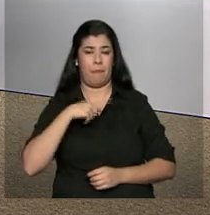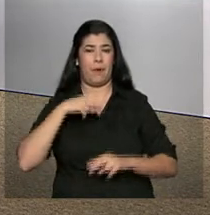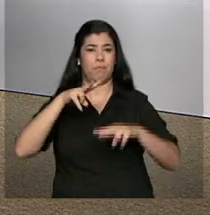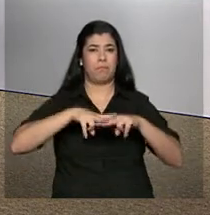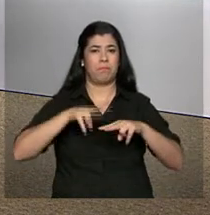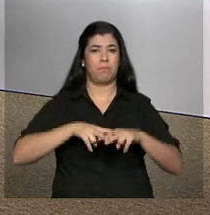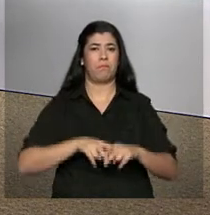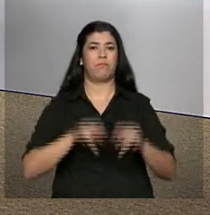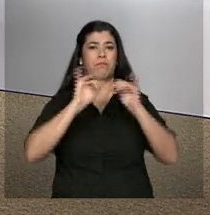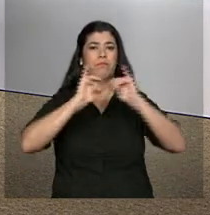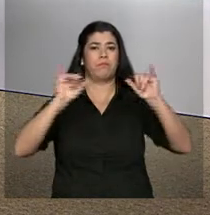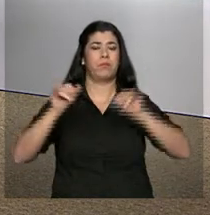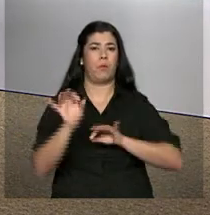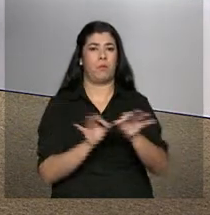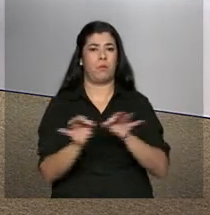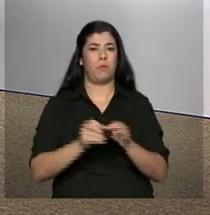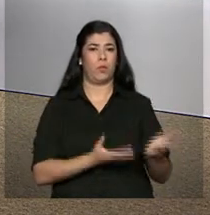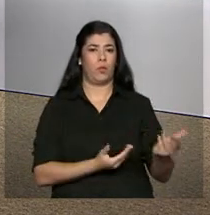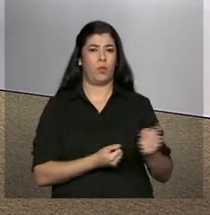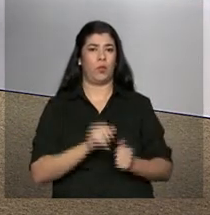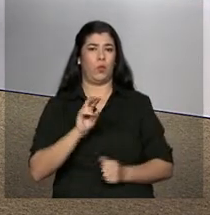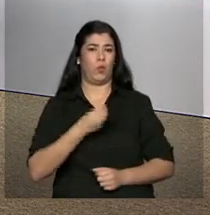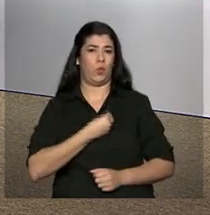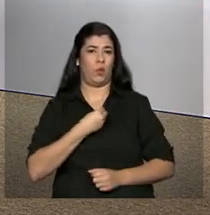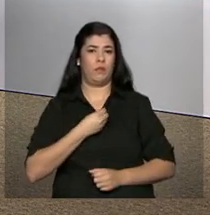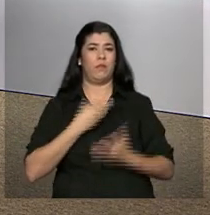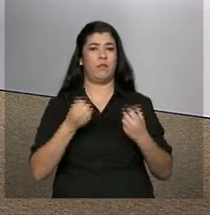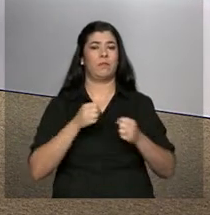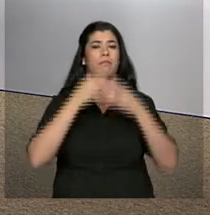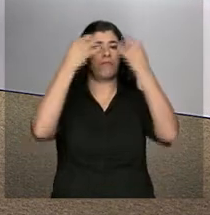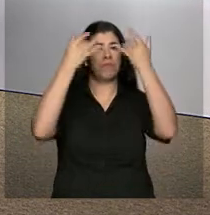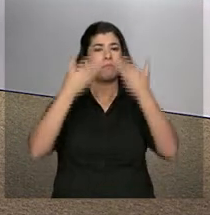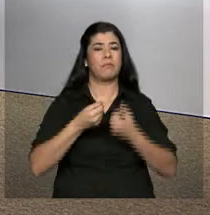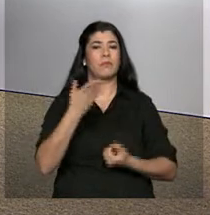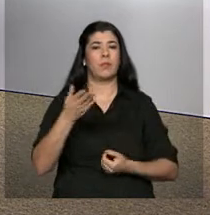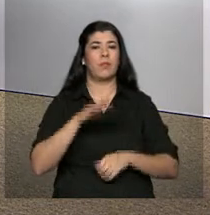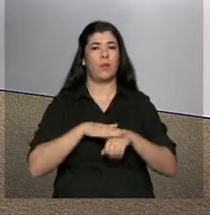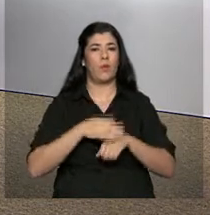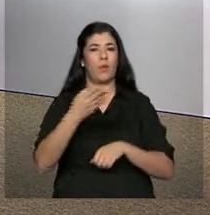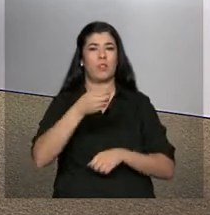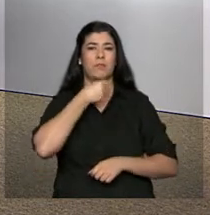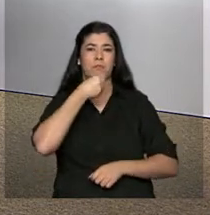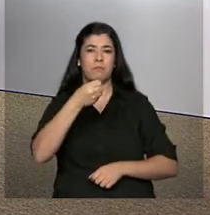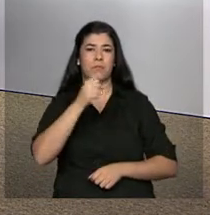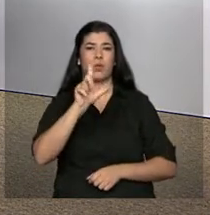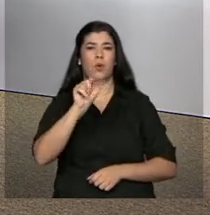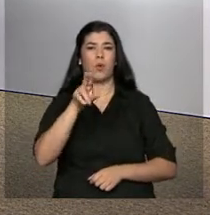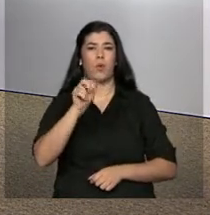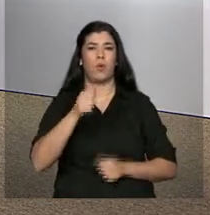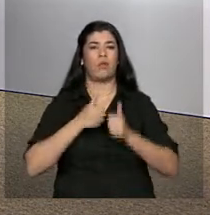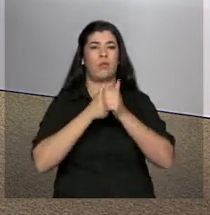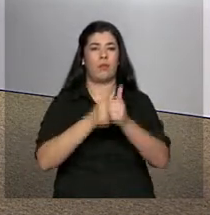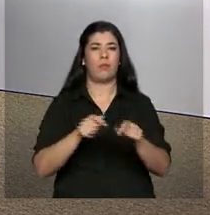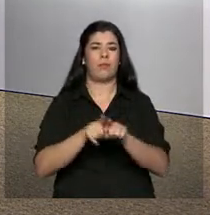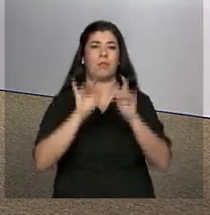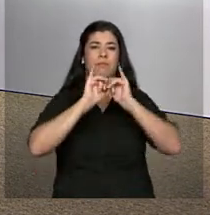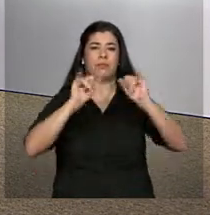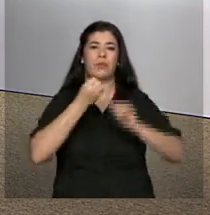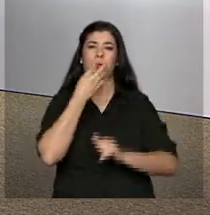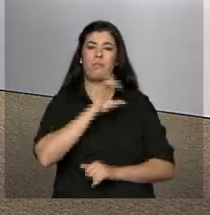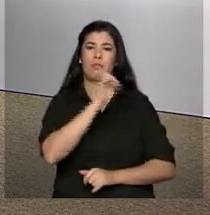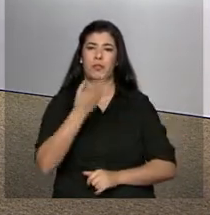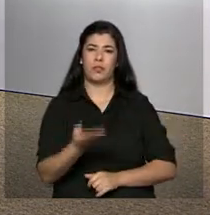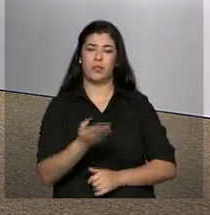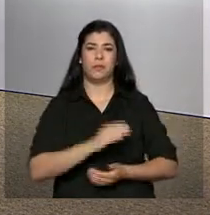uma publicação do plano Juventude Viva. Vamos saber os detalhes conversando com a repórter Luana Karen, que vai acompanhar a divulgação.